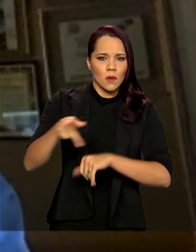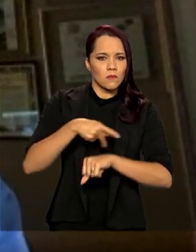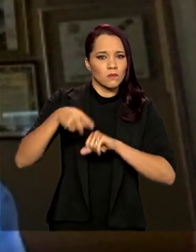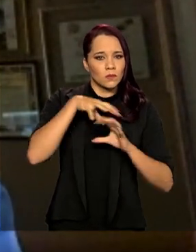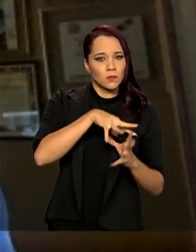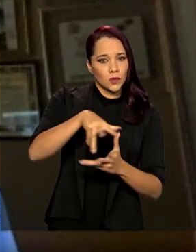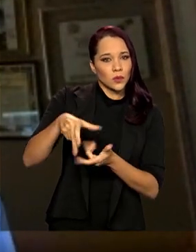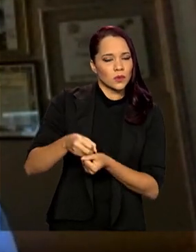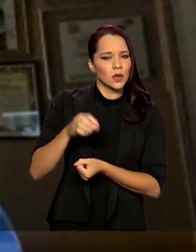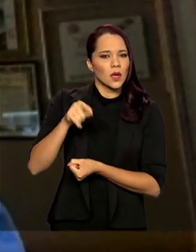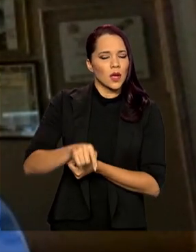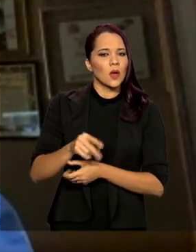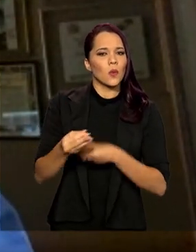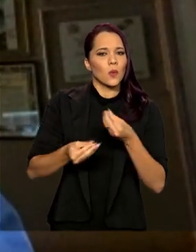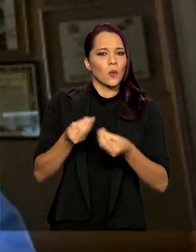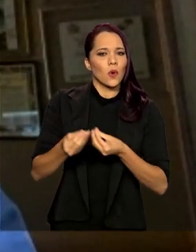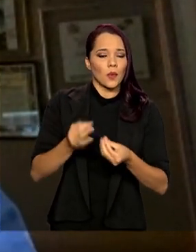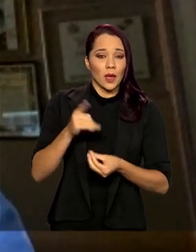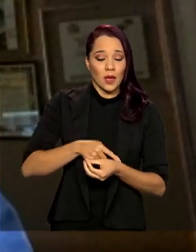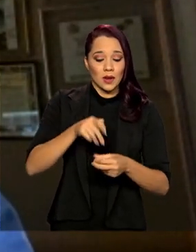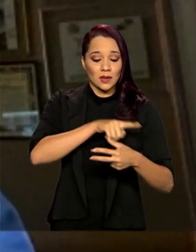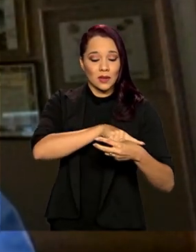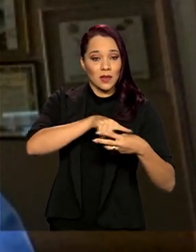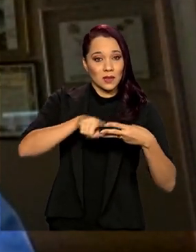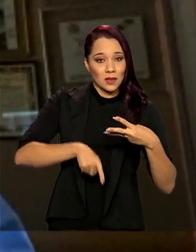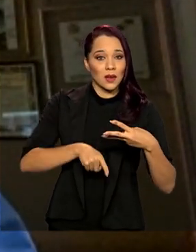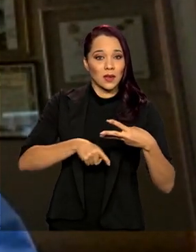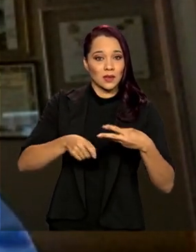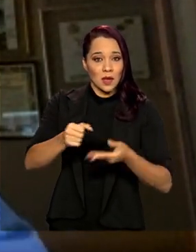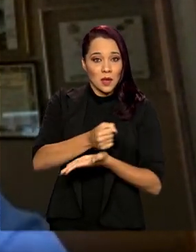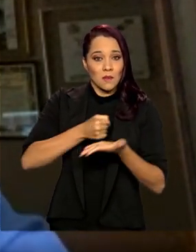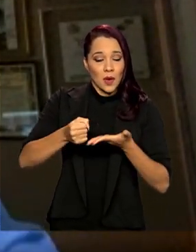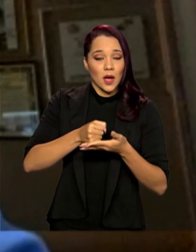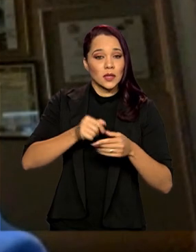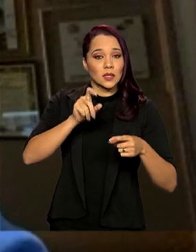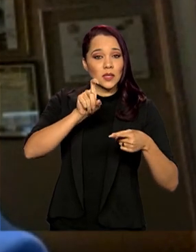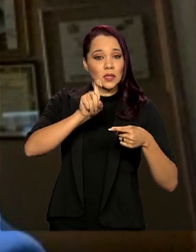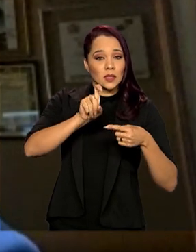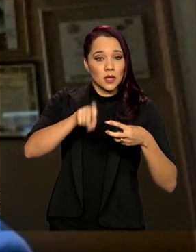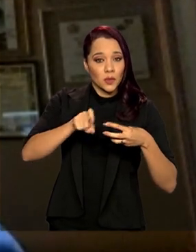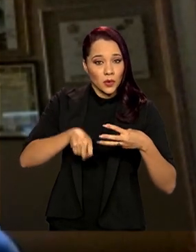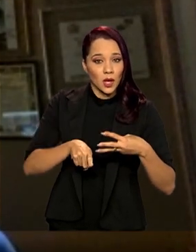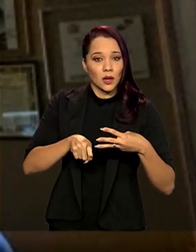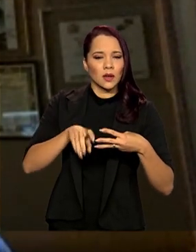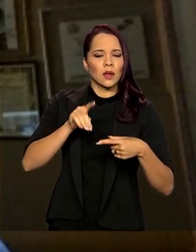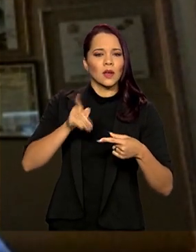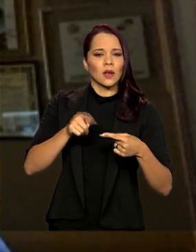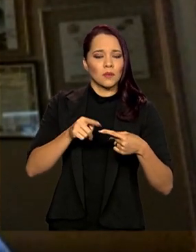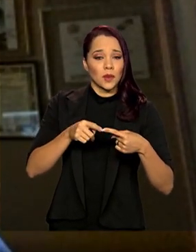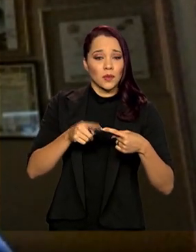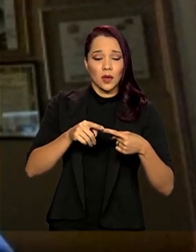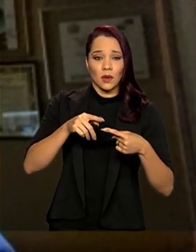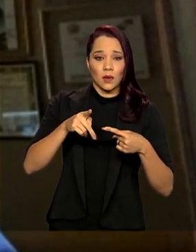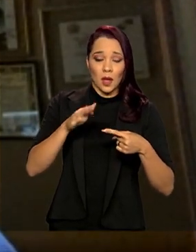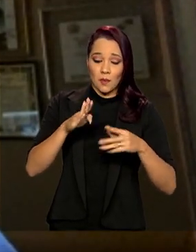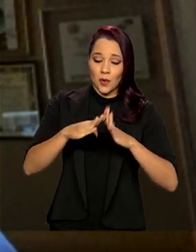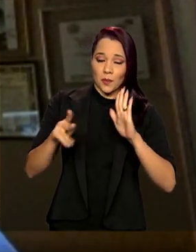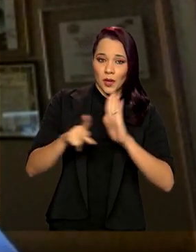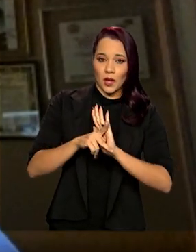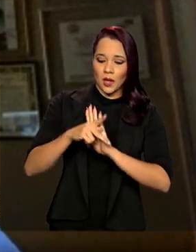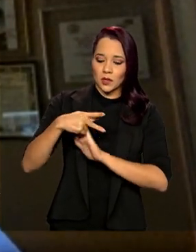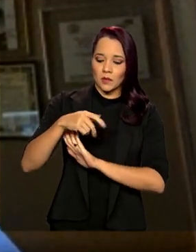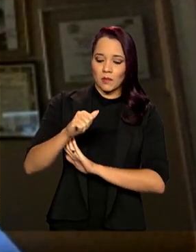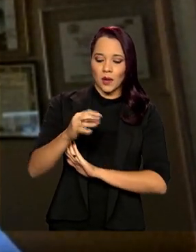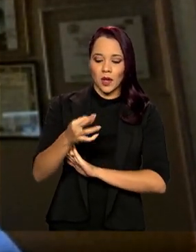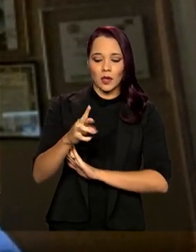Ele é assentado em três bases tributárias clássicas conhecidas. A propriedade, o patrimônio das pessoas,